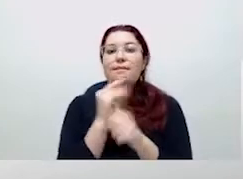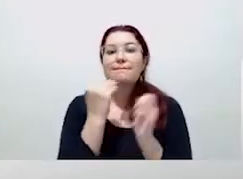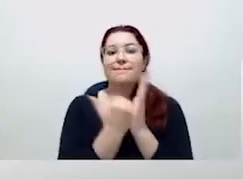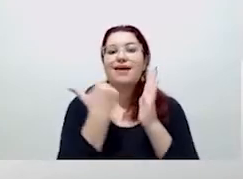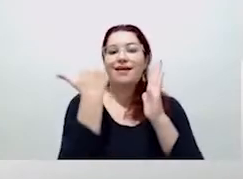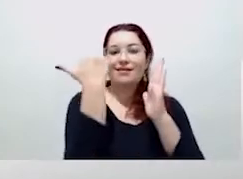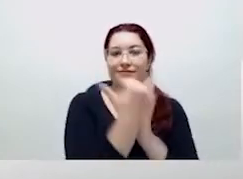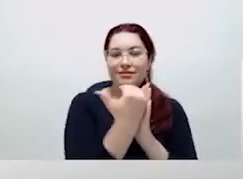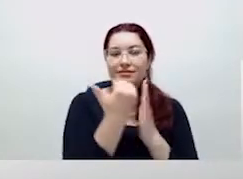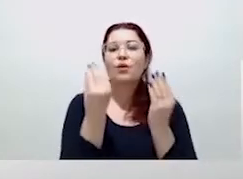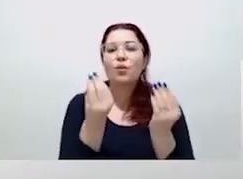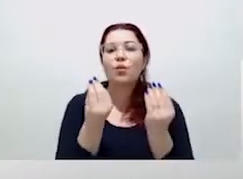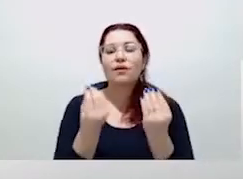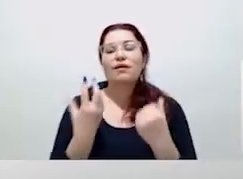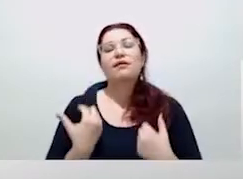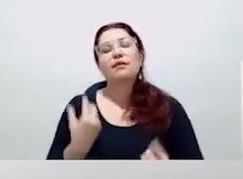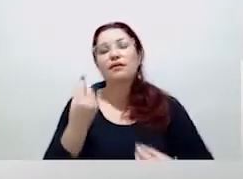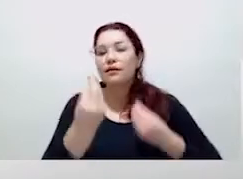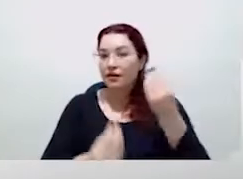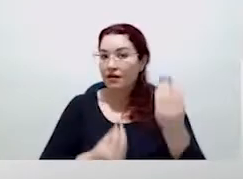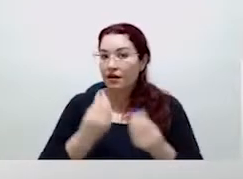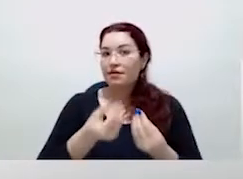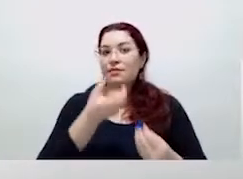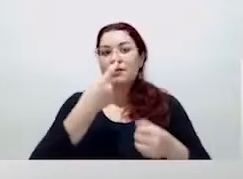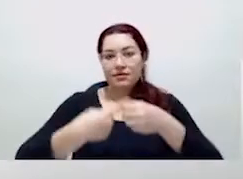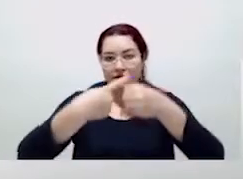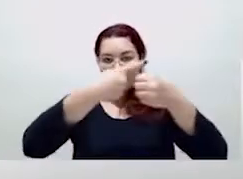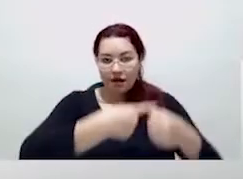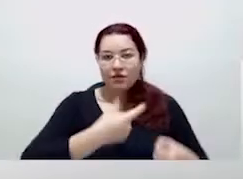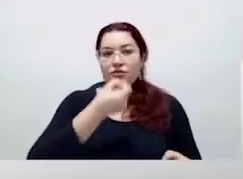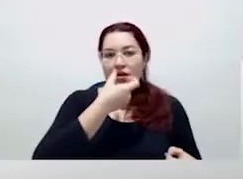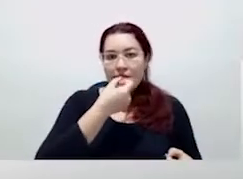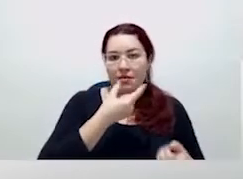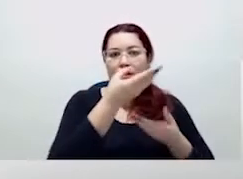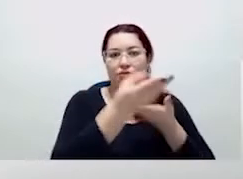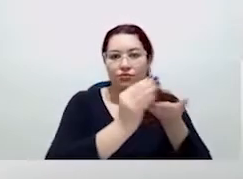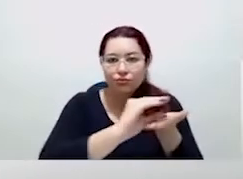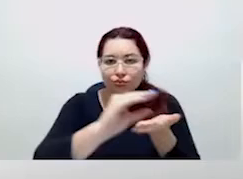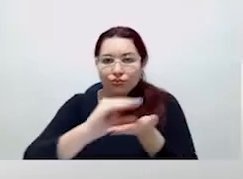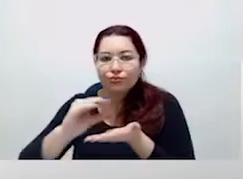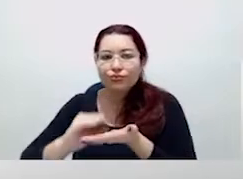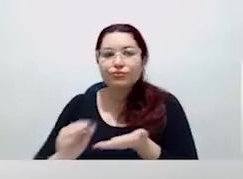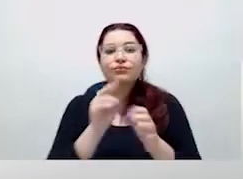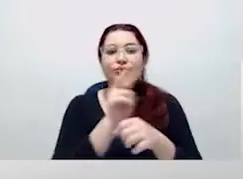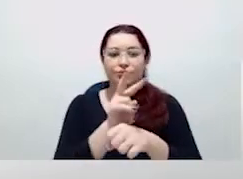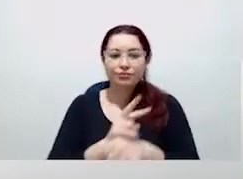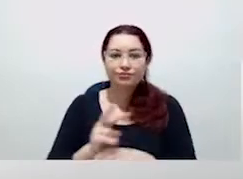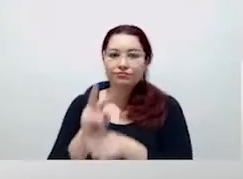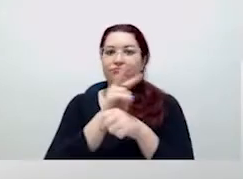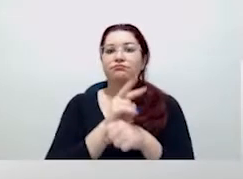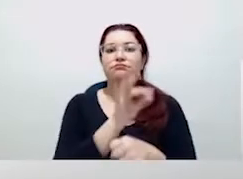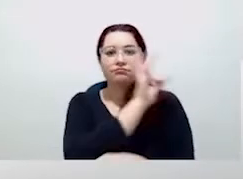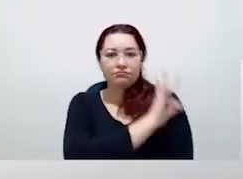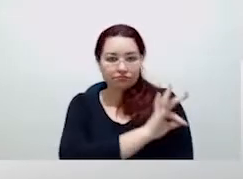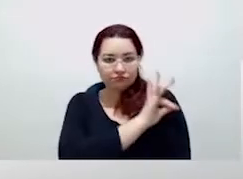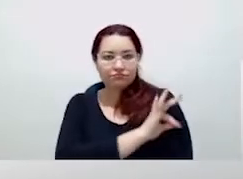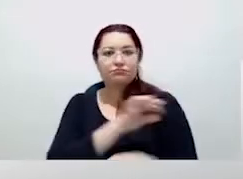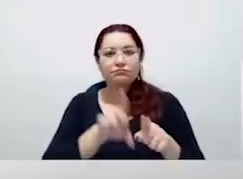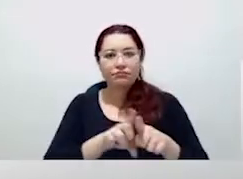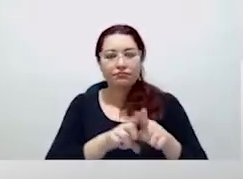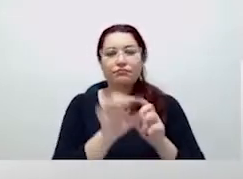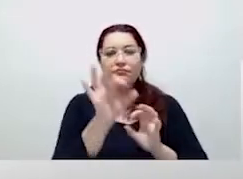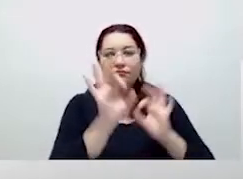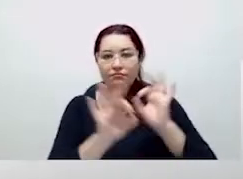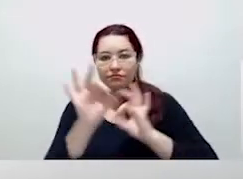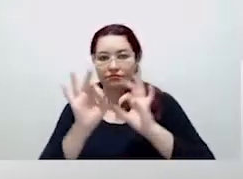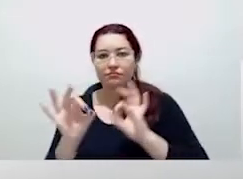medicamentos nos municípios e por parte do Estado também. Então, estruturação, implementação do cuidado farmacêutico, ajuste também de padronização